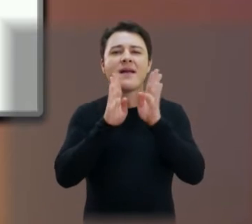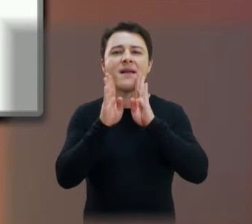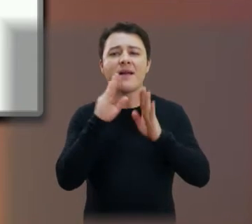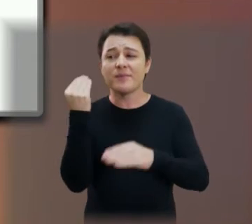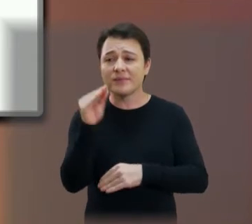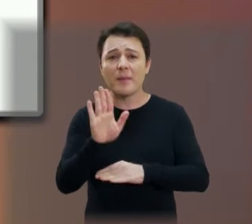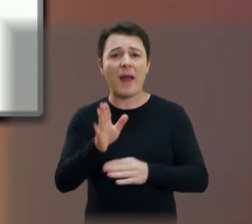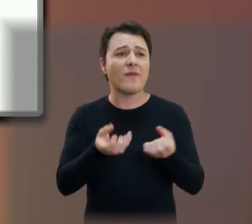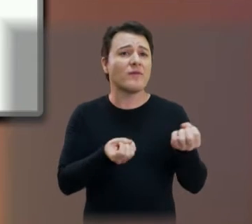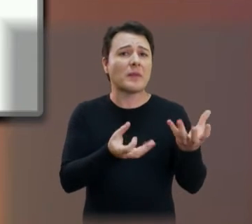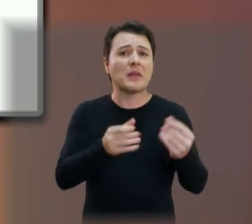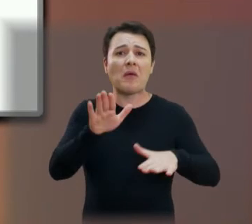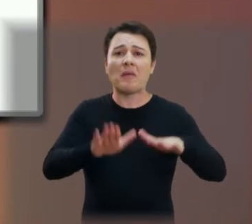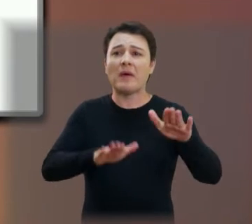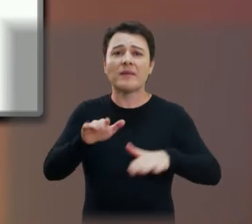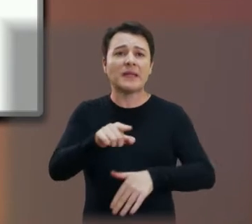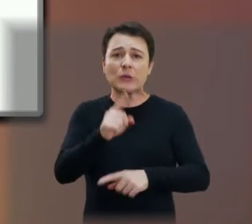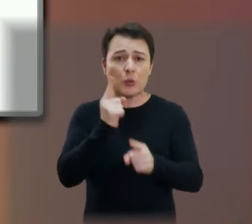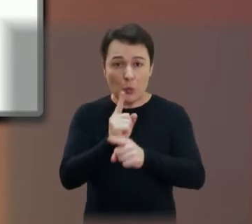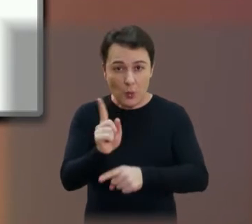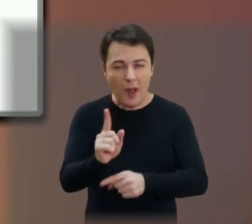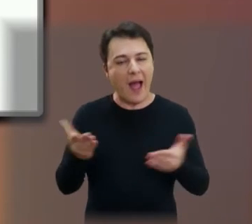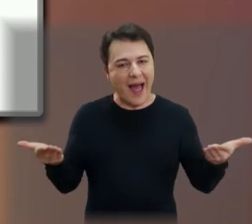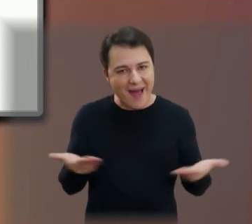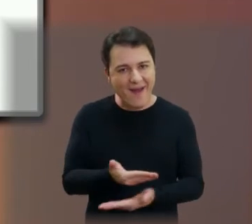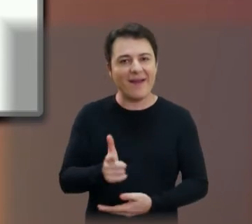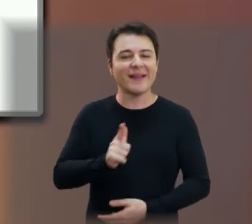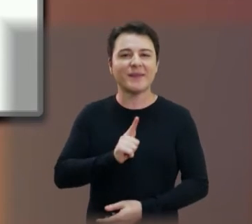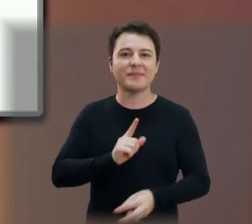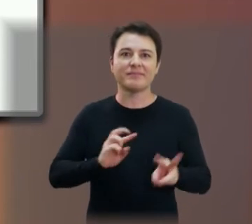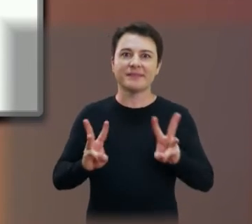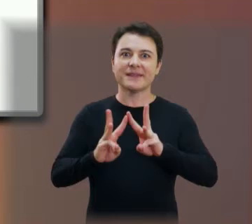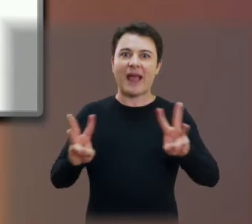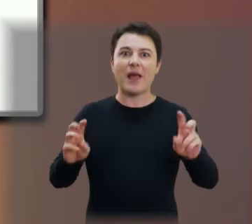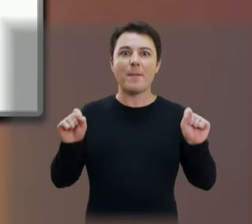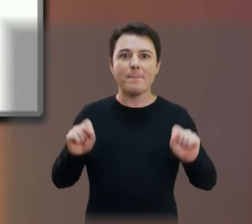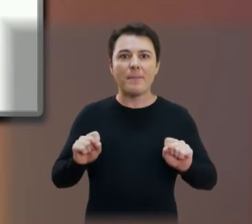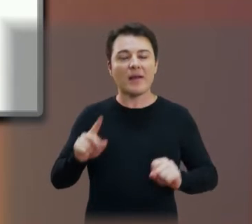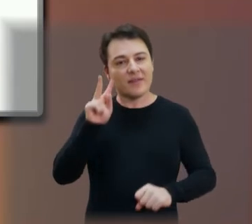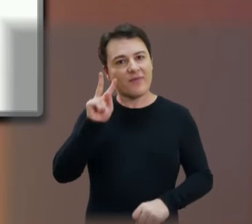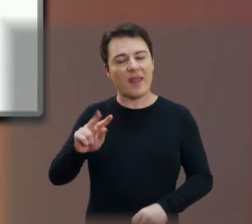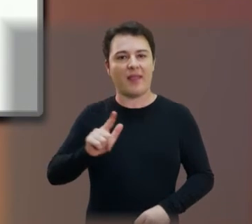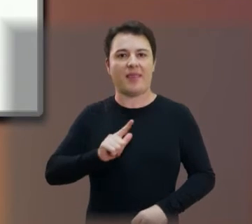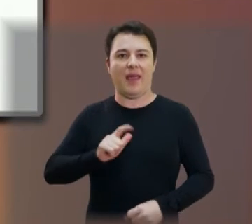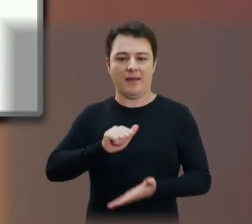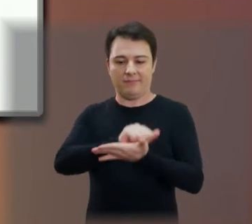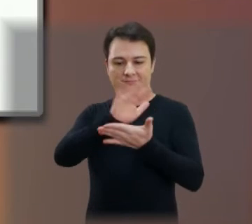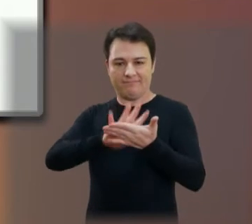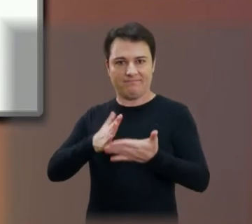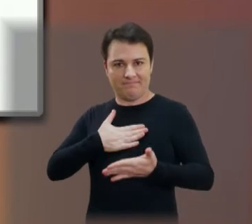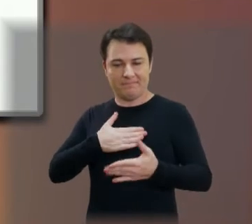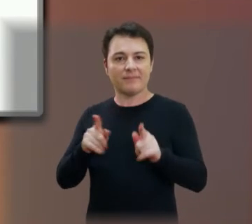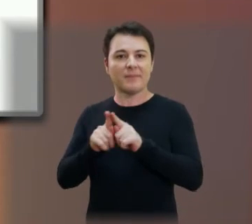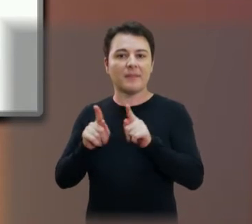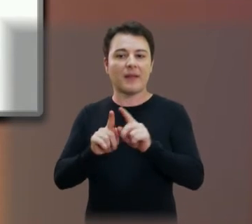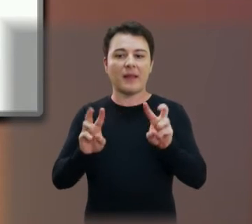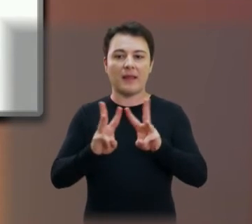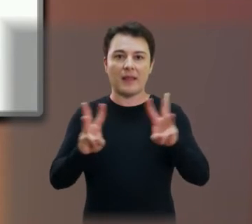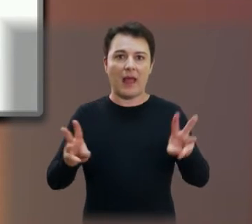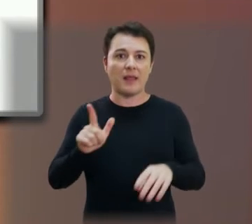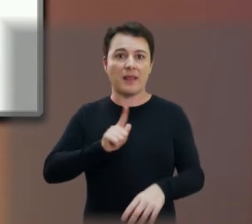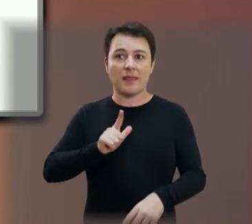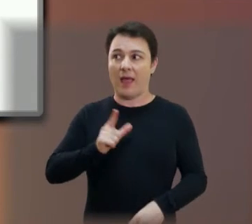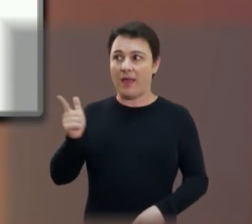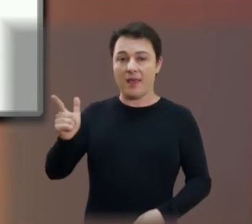informações ficam meio perdidas. Pelo site, vocês conseguem linkar todas as nossas atividades, inclusive, o site logo de cara